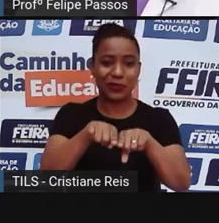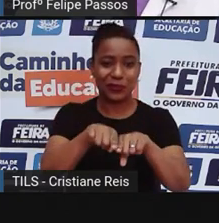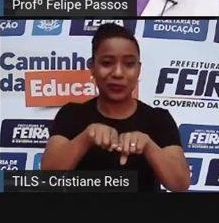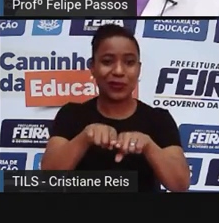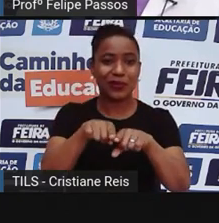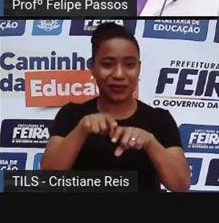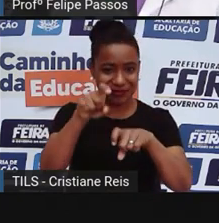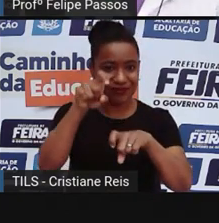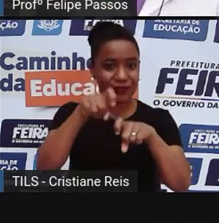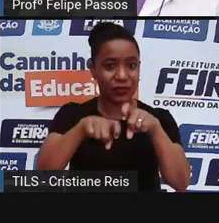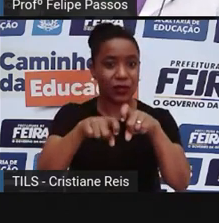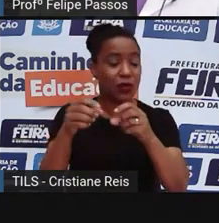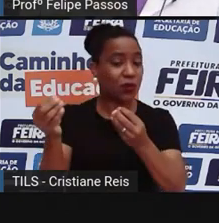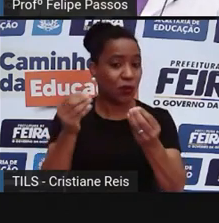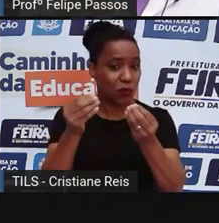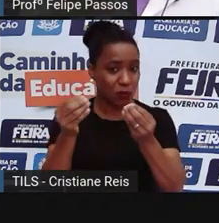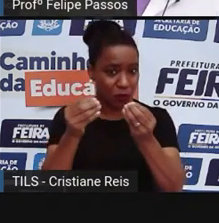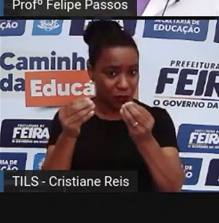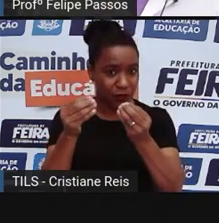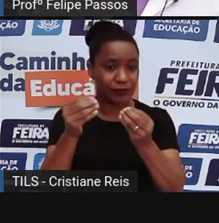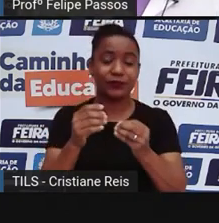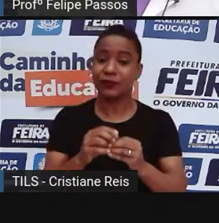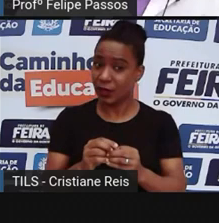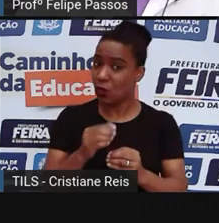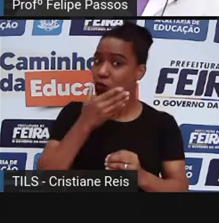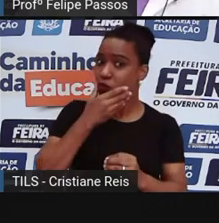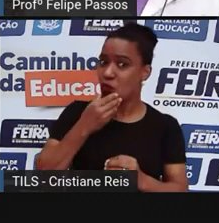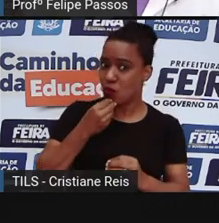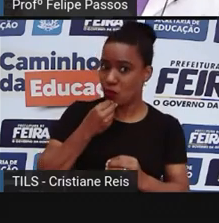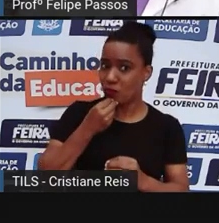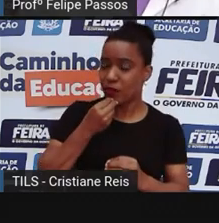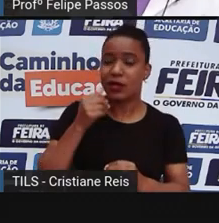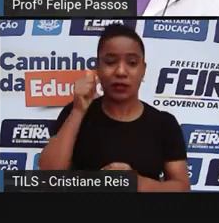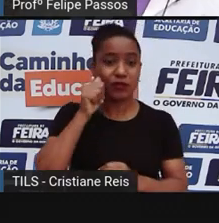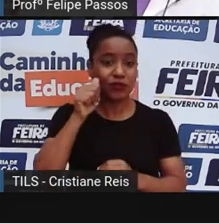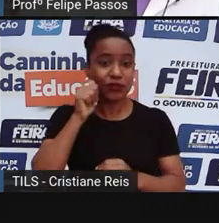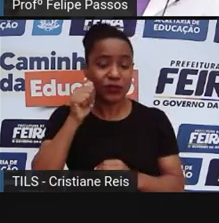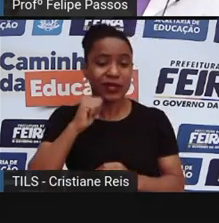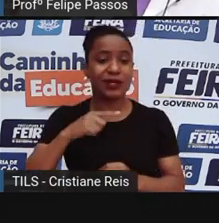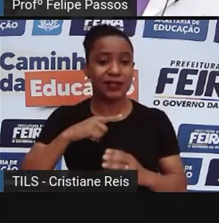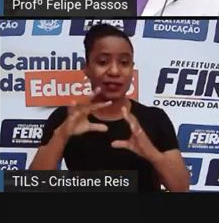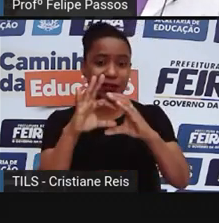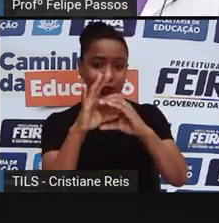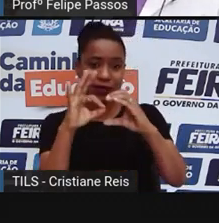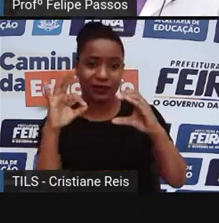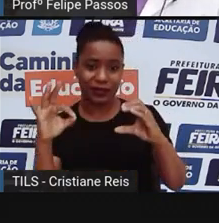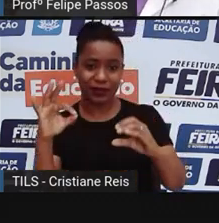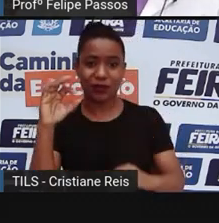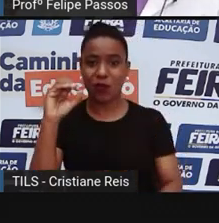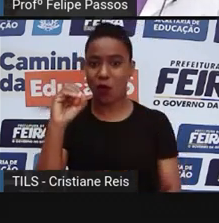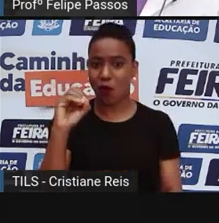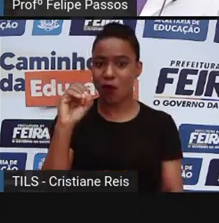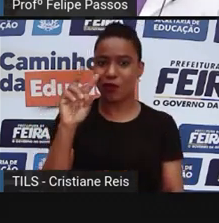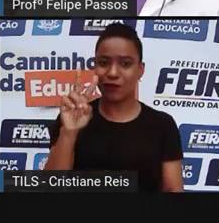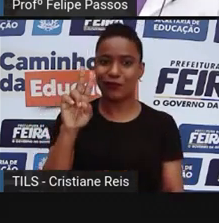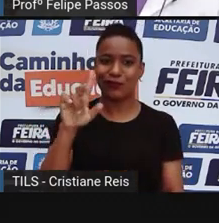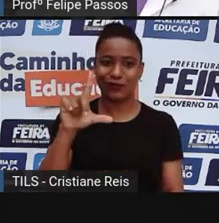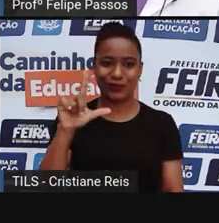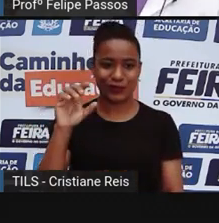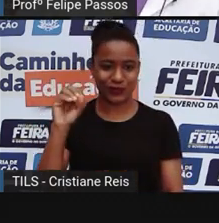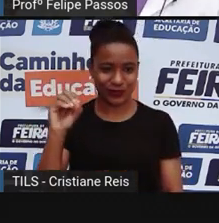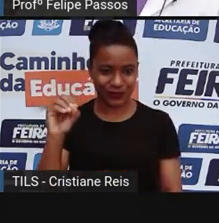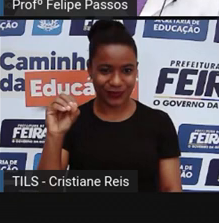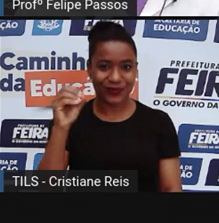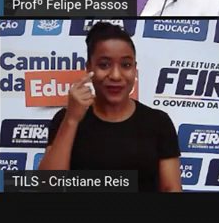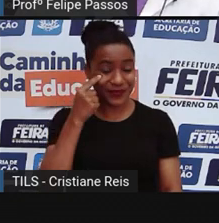mulher, eles vão produzir uma célula especial. A célula que a mulher produz é o óvulo, tá? Essa